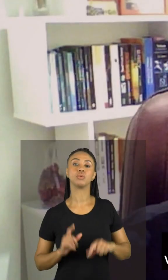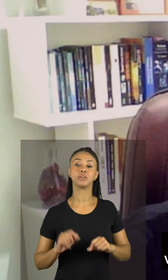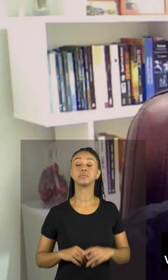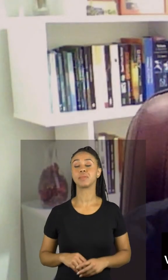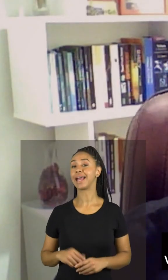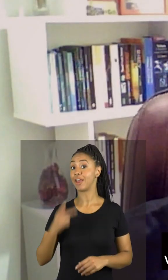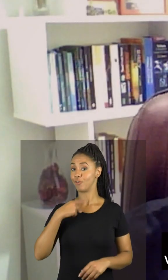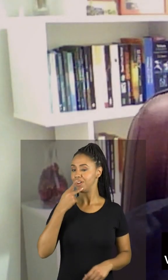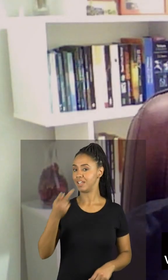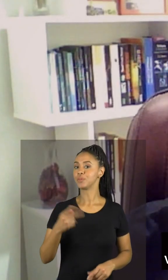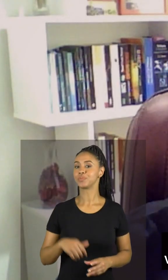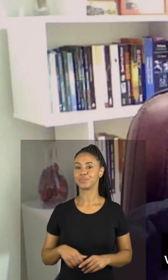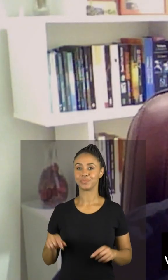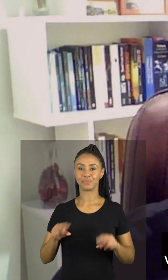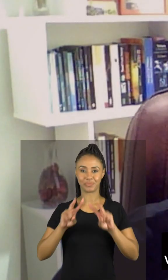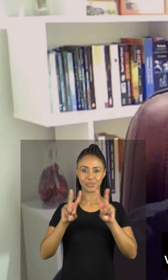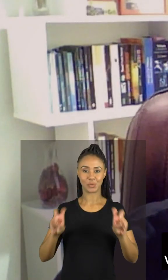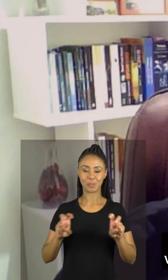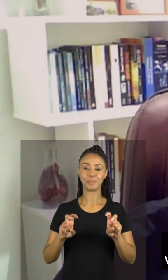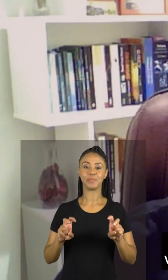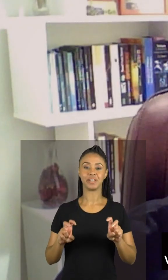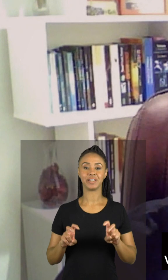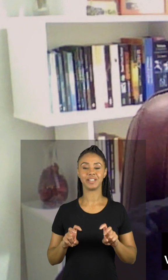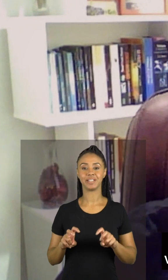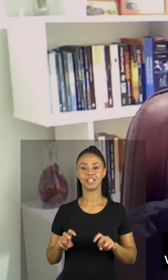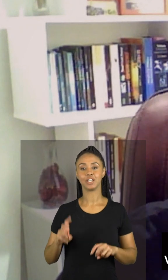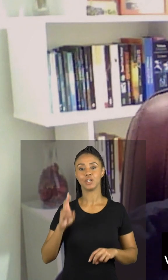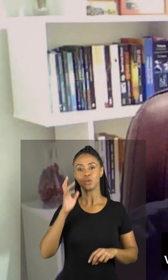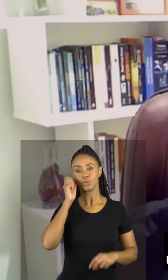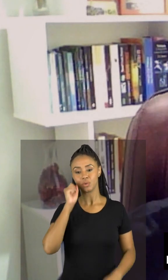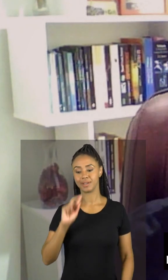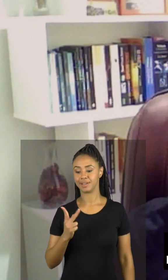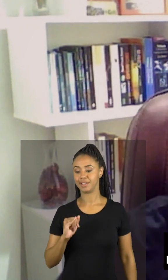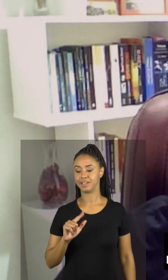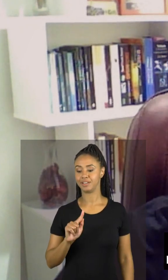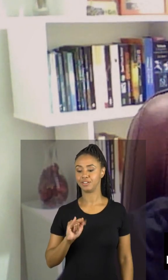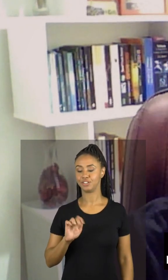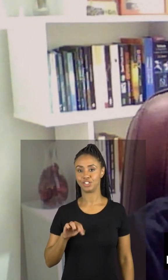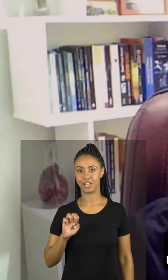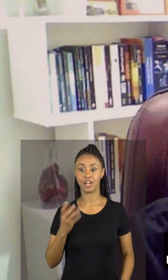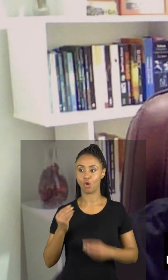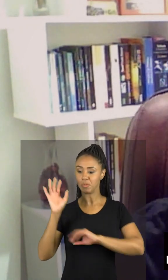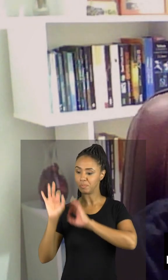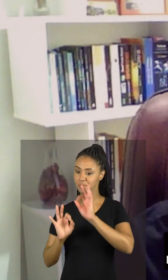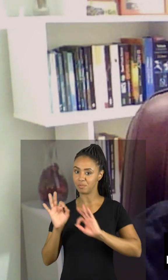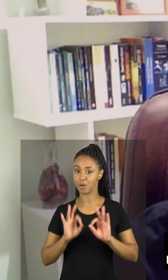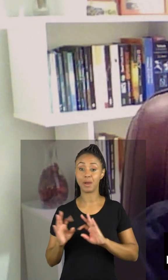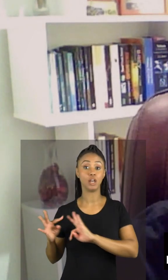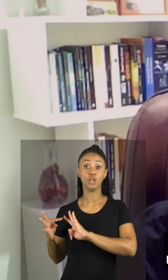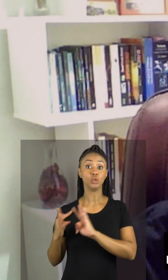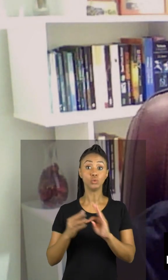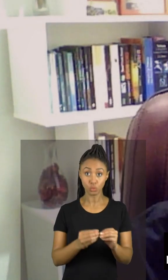Eu falei muito para vocês sobre a higiene do sono, mas tudo que eu falei